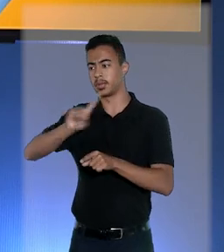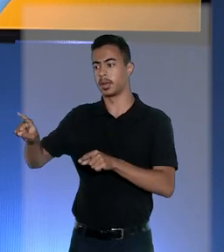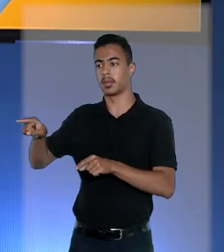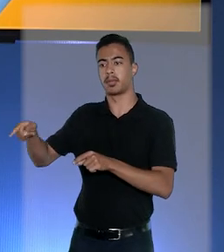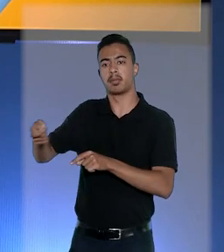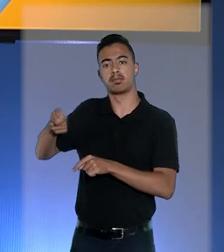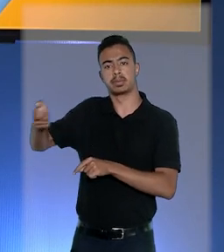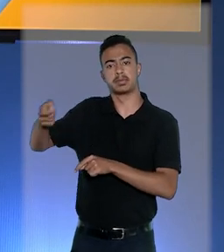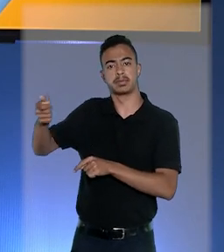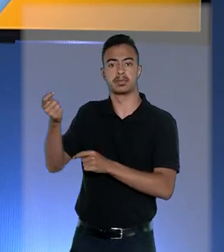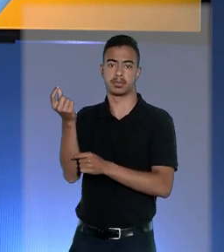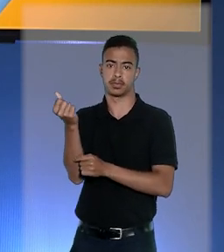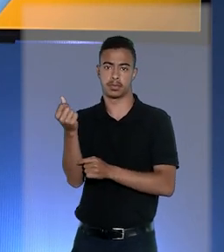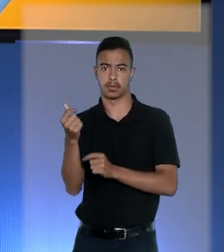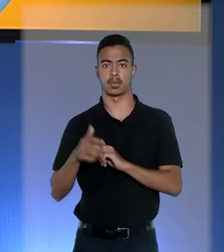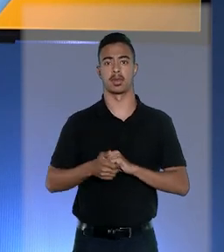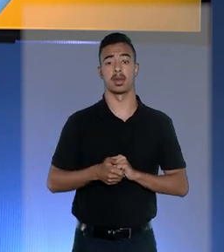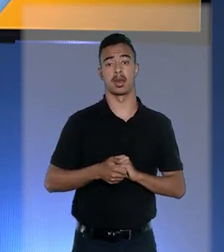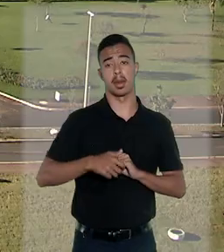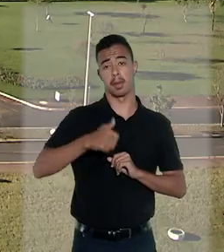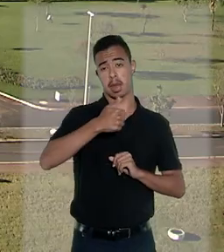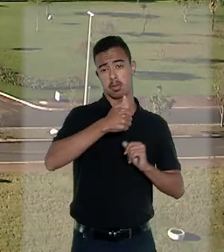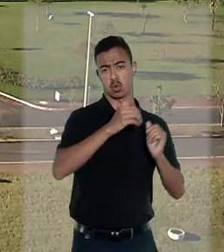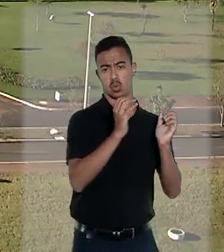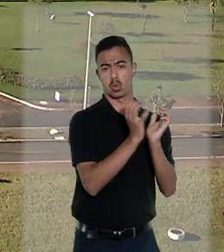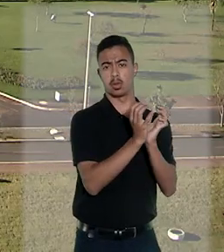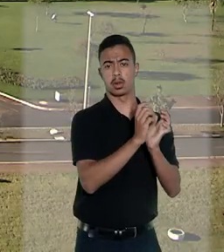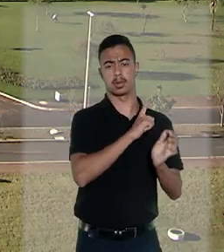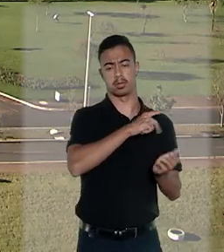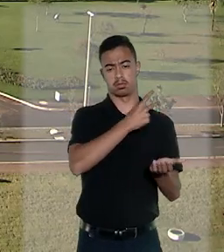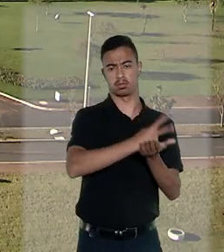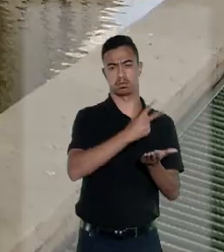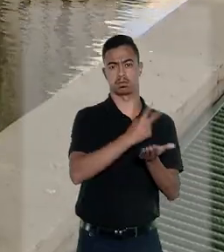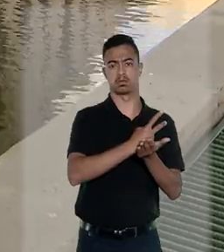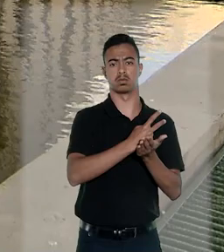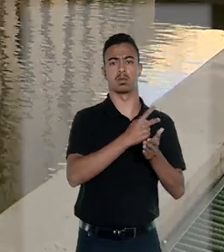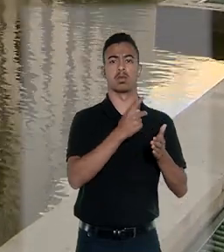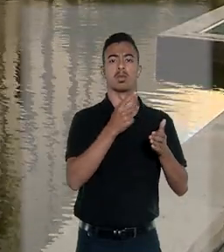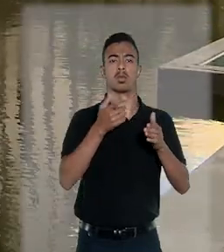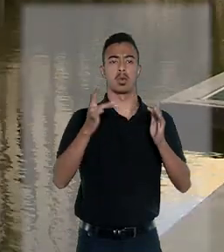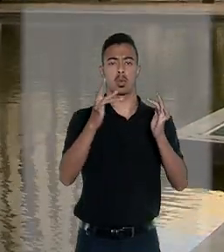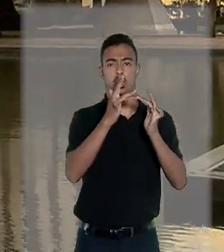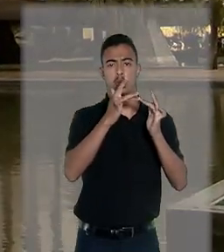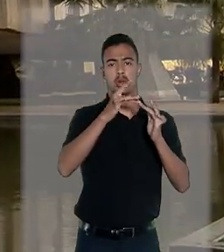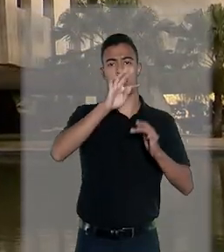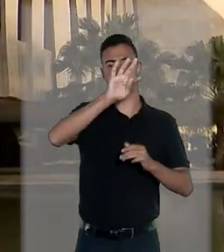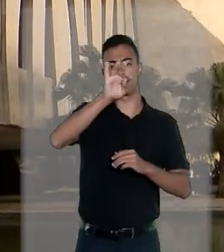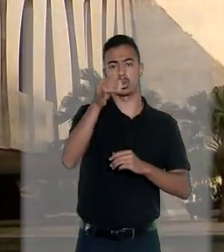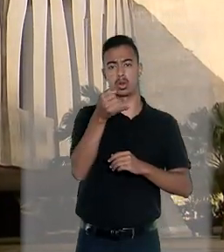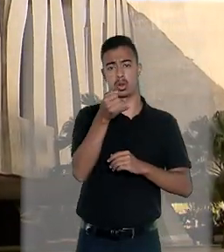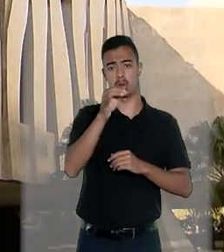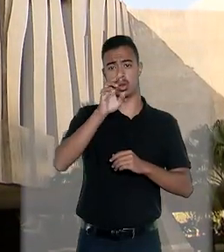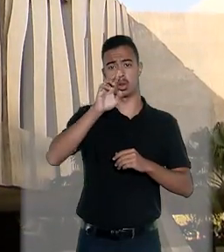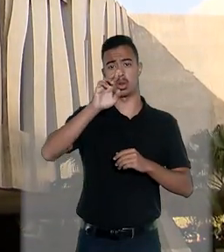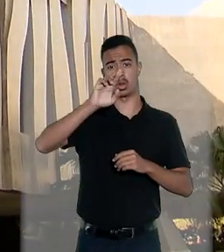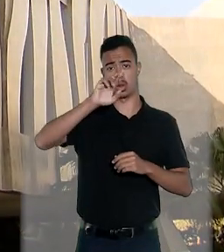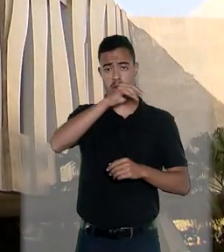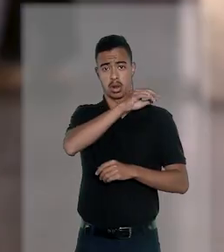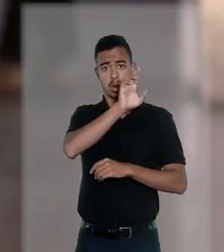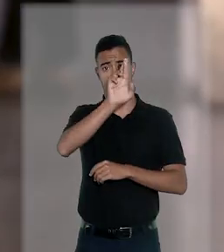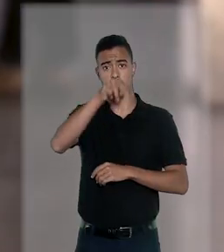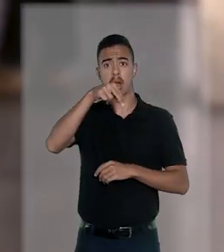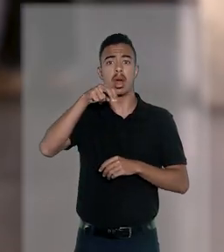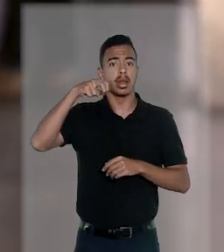negaram benefício fiscal. Entenda. A primeira turma manteve a córdão do Tribunal de Justiça do Rio Grande do Norte que